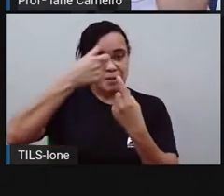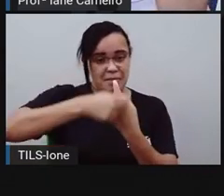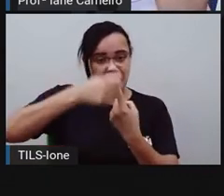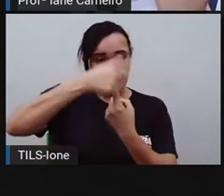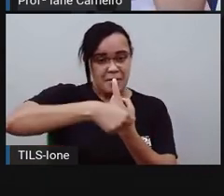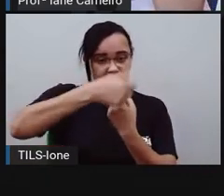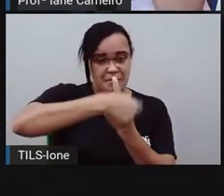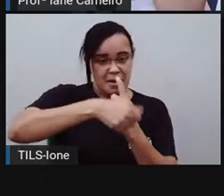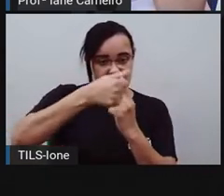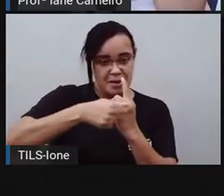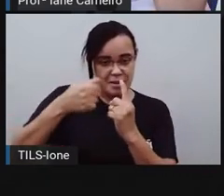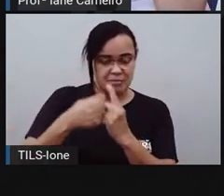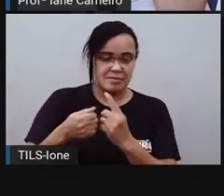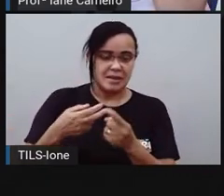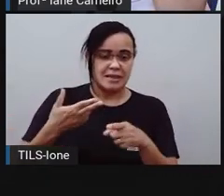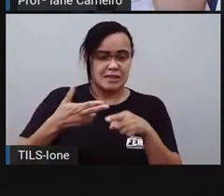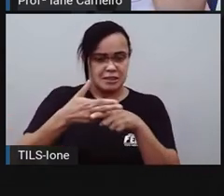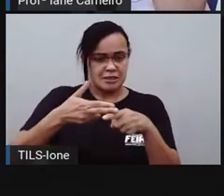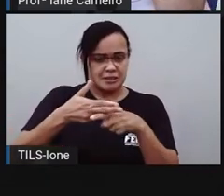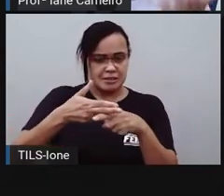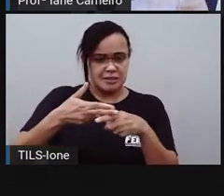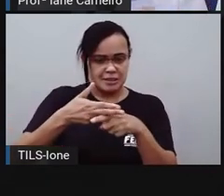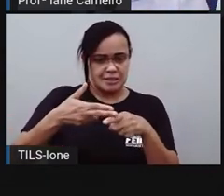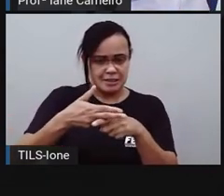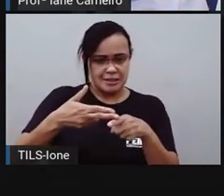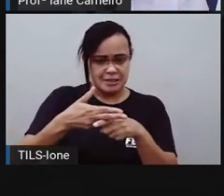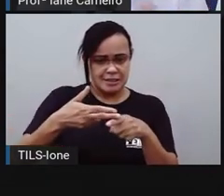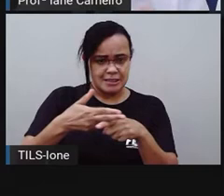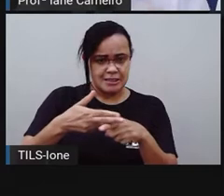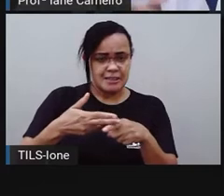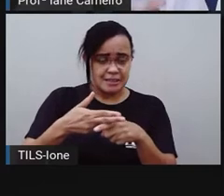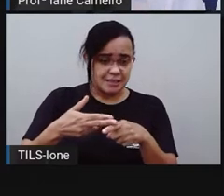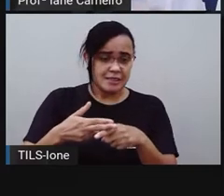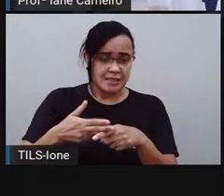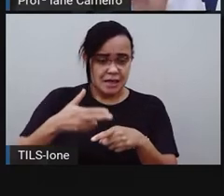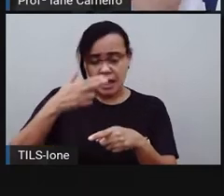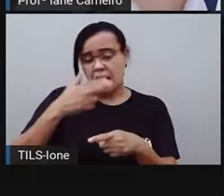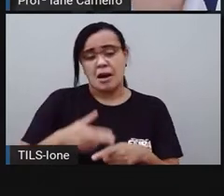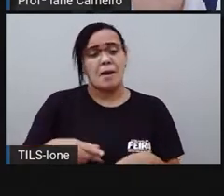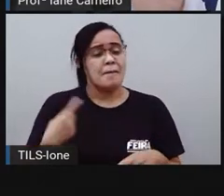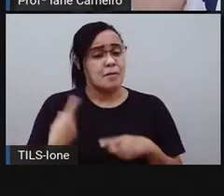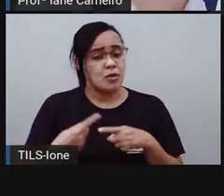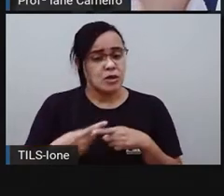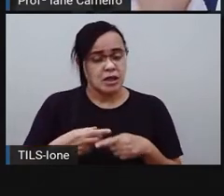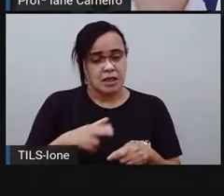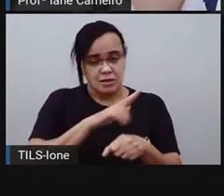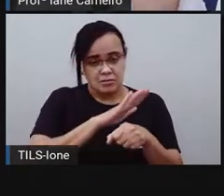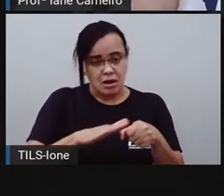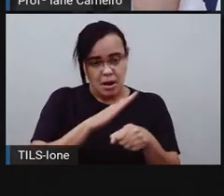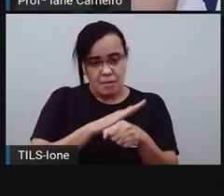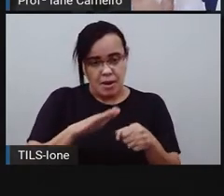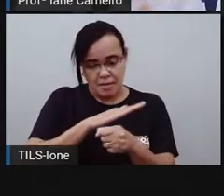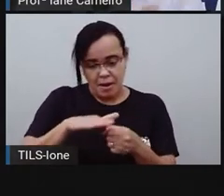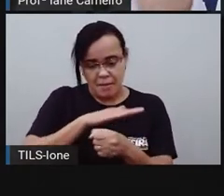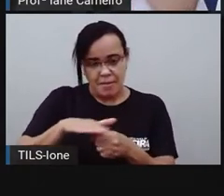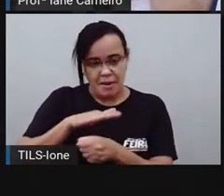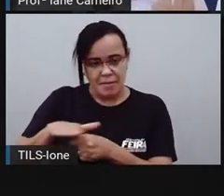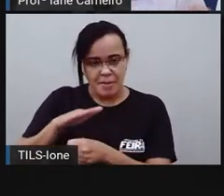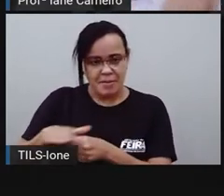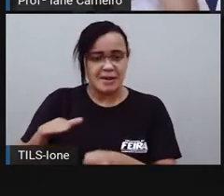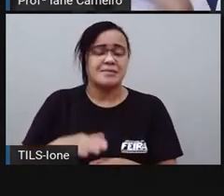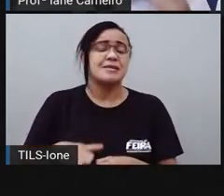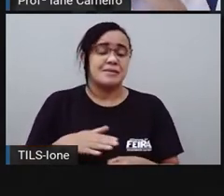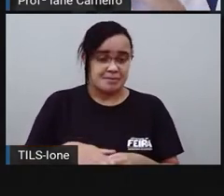faca, ó. O que que vai fazer com essa faca? Vai cortar, né? Corte todas em rodelas